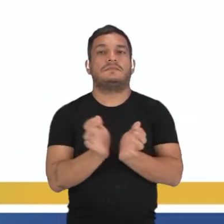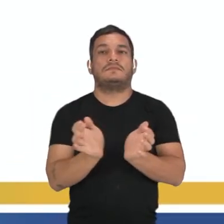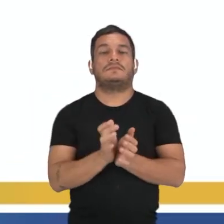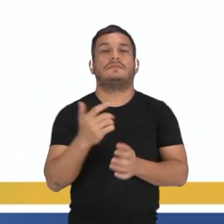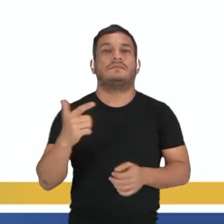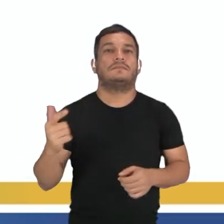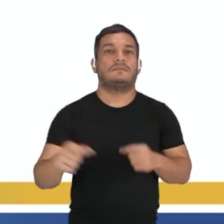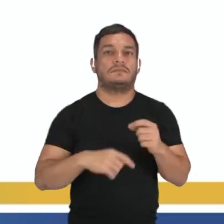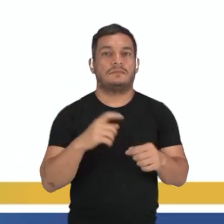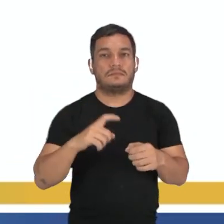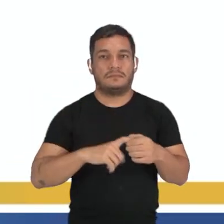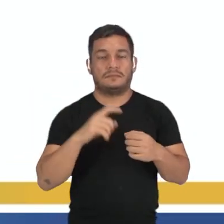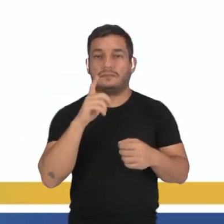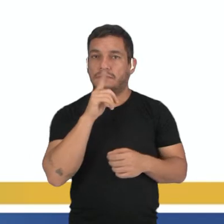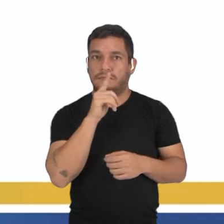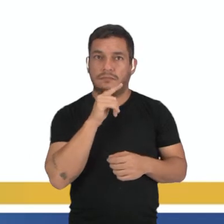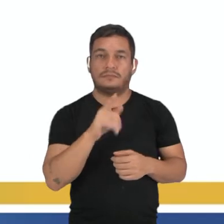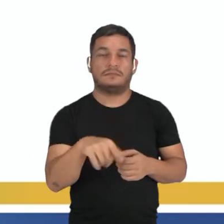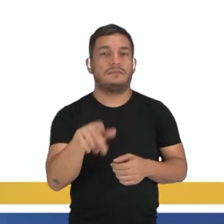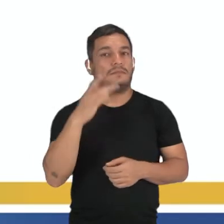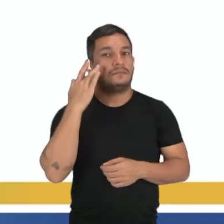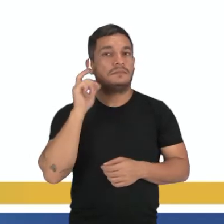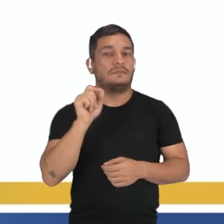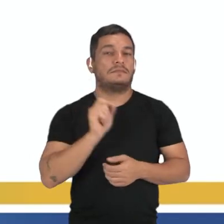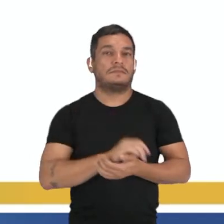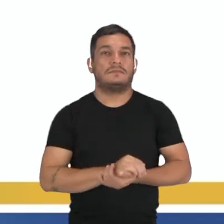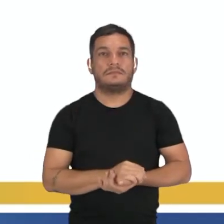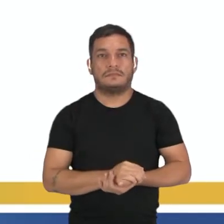tenha mais dependência da água. O vocês acham?